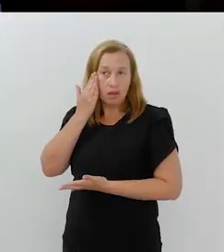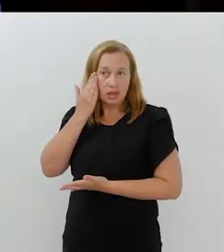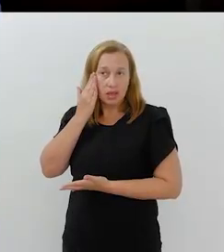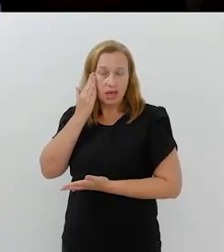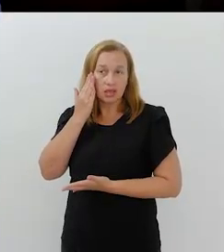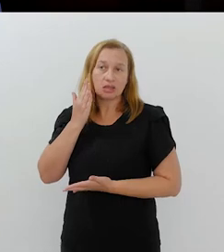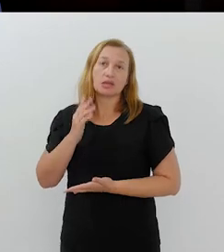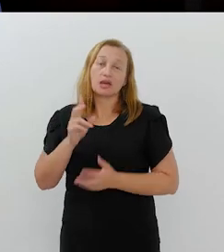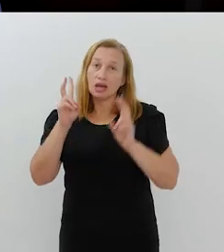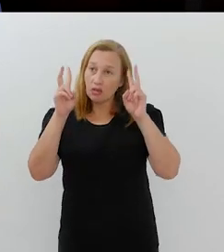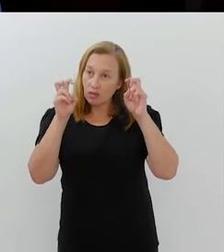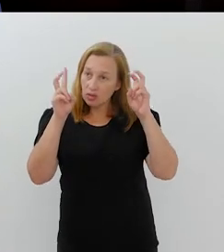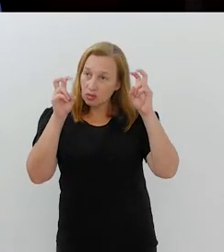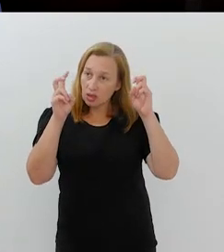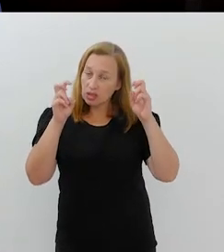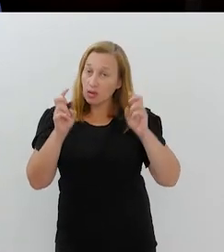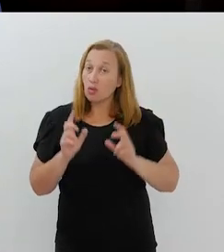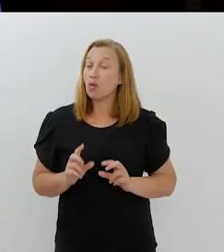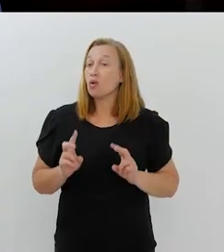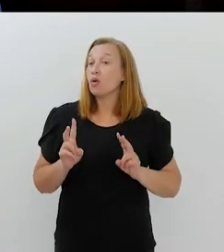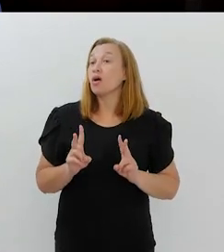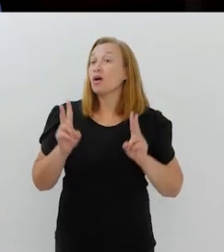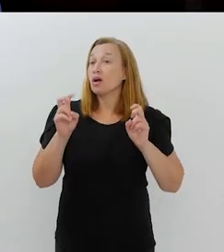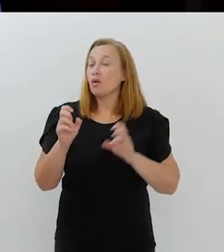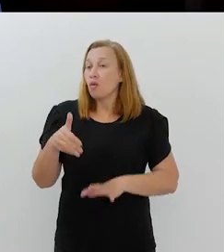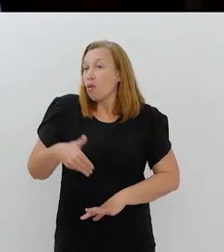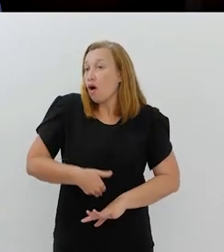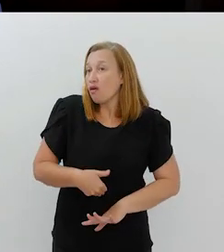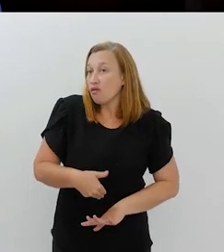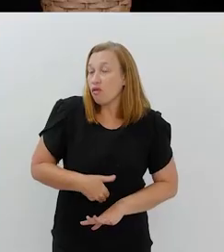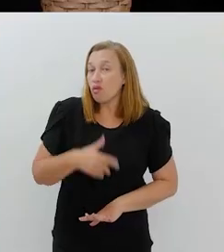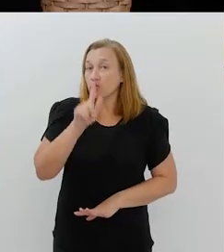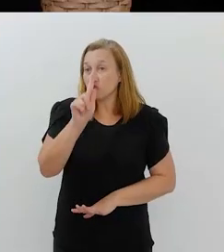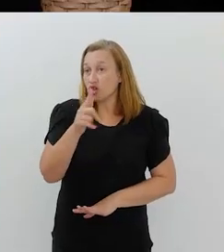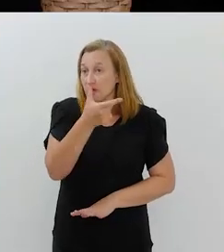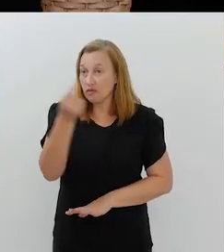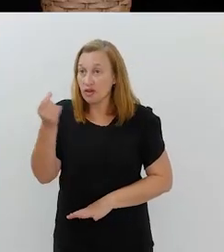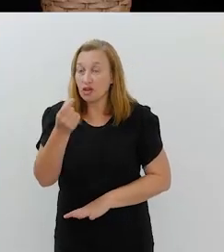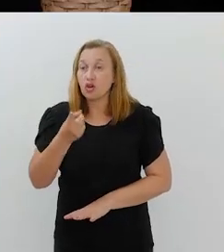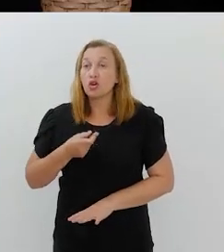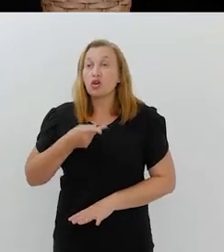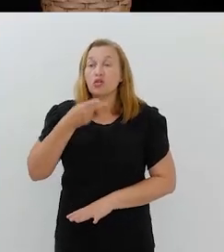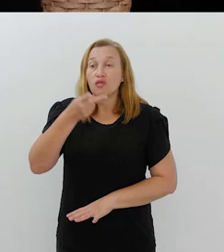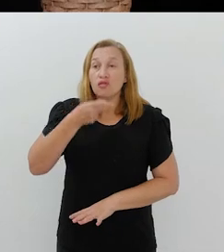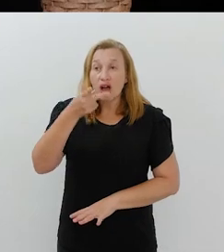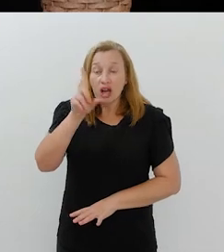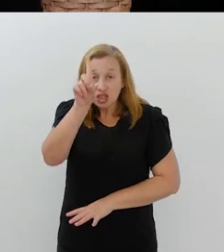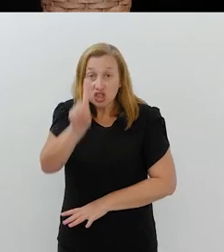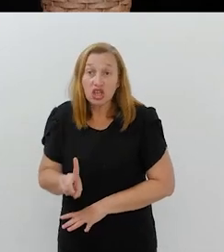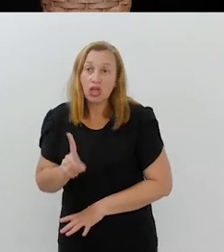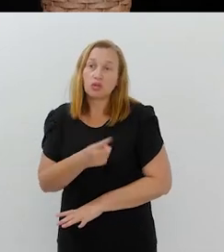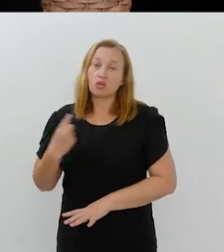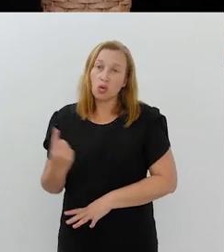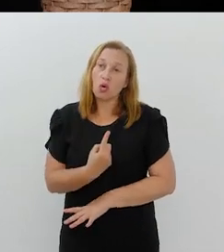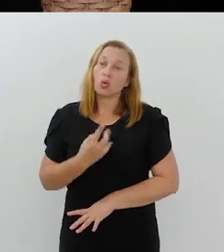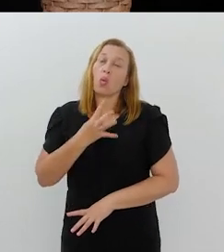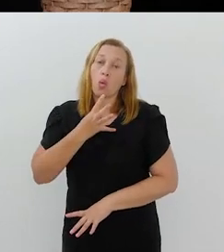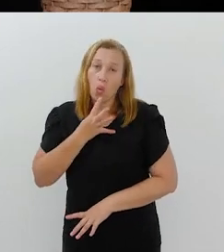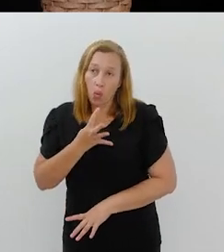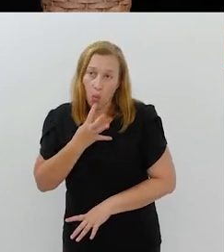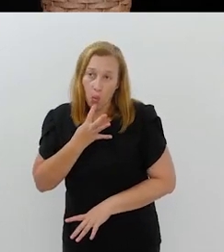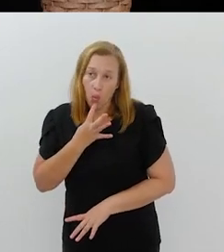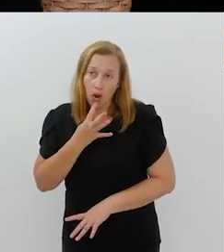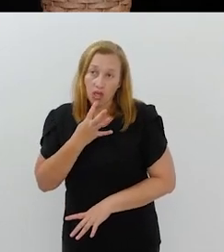digo, no que diz respeito à fome no G20, esse direito de fala é nosso. Porque a gente